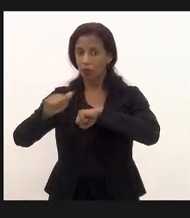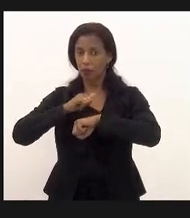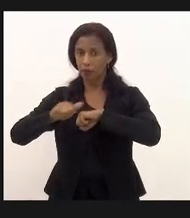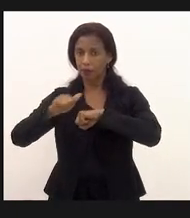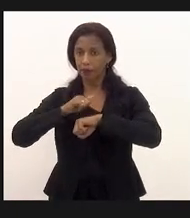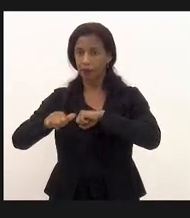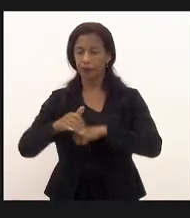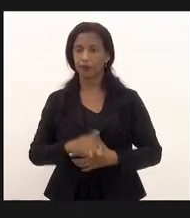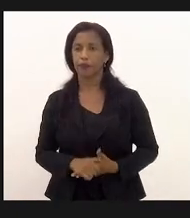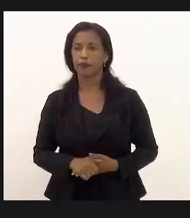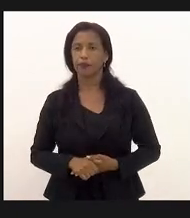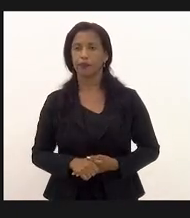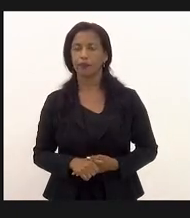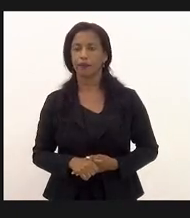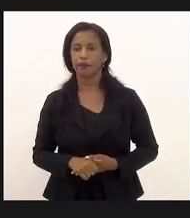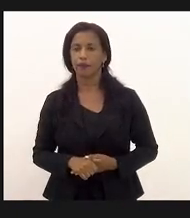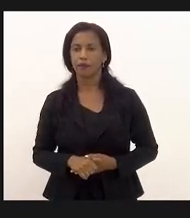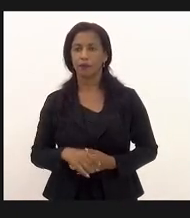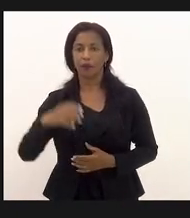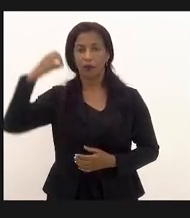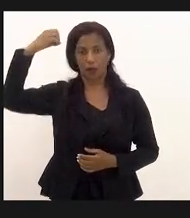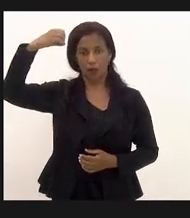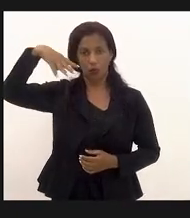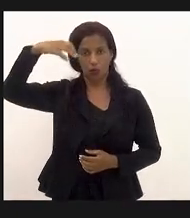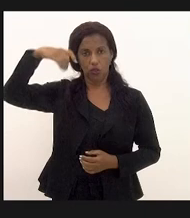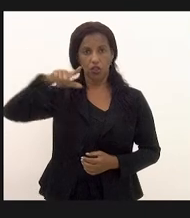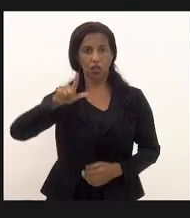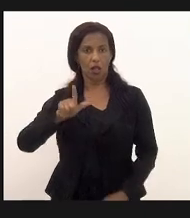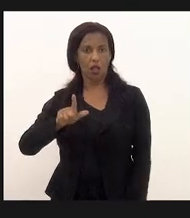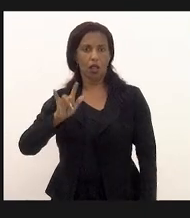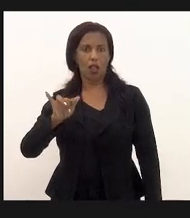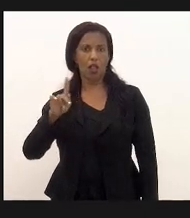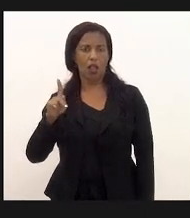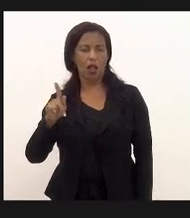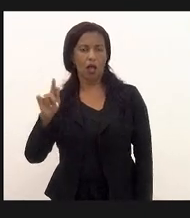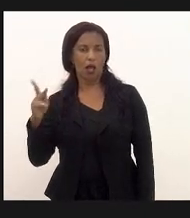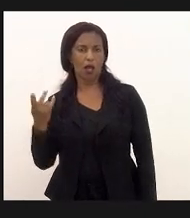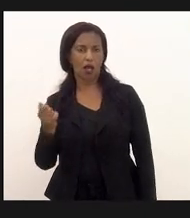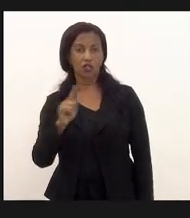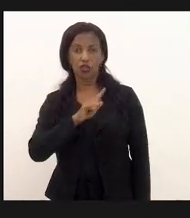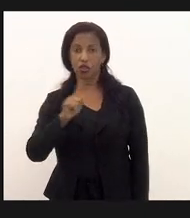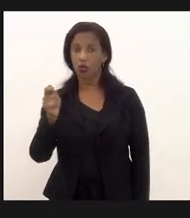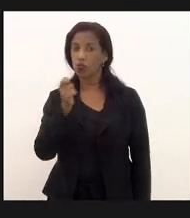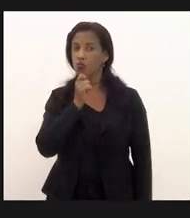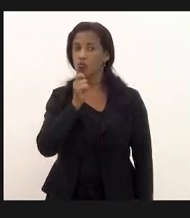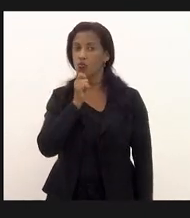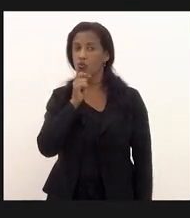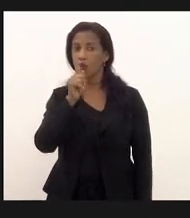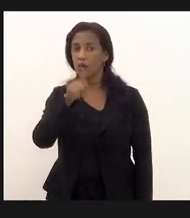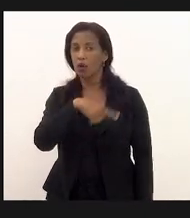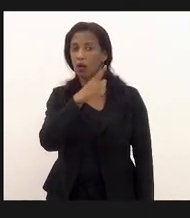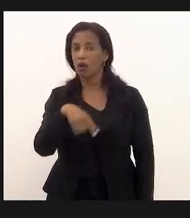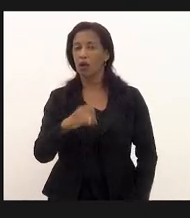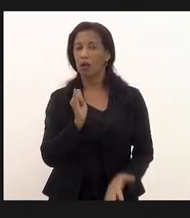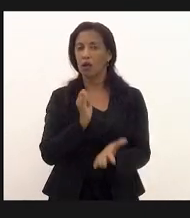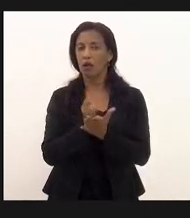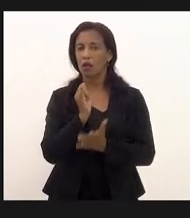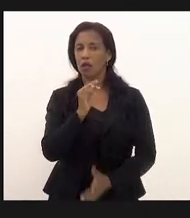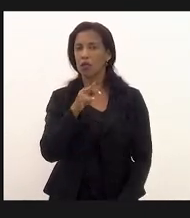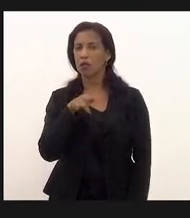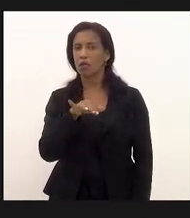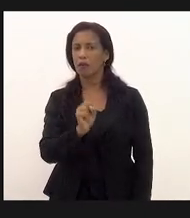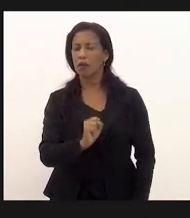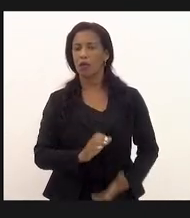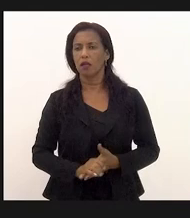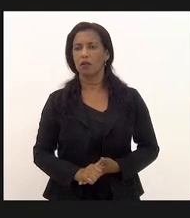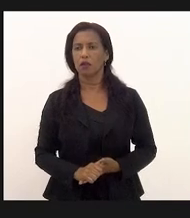da light concessionária de energia dizendo sendo que não existe isenção no ICMS de luz